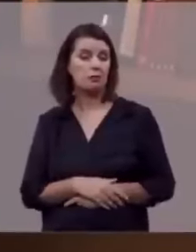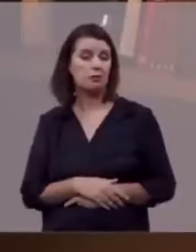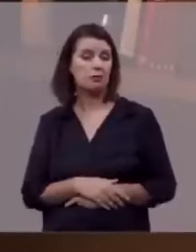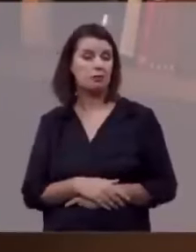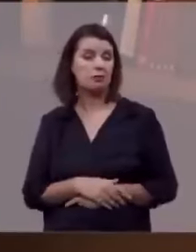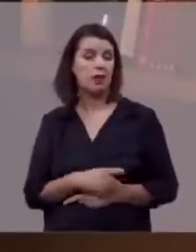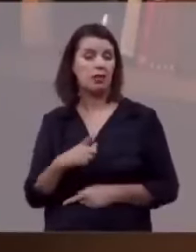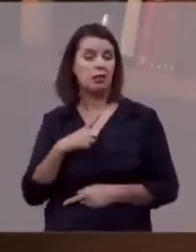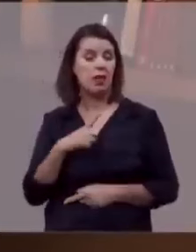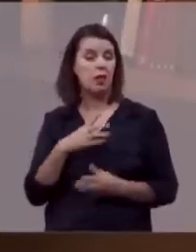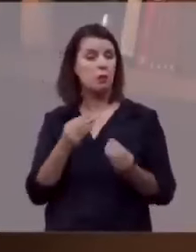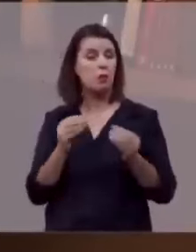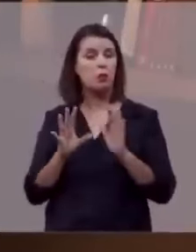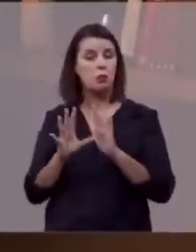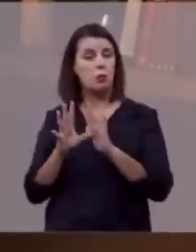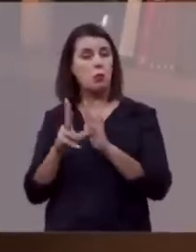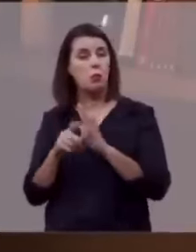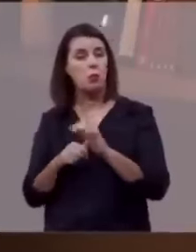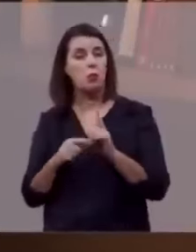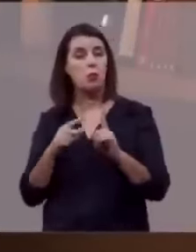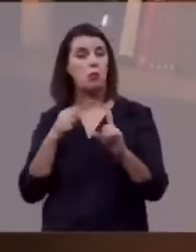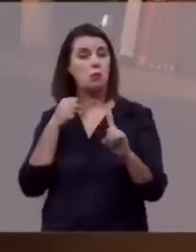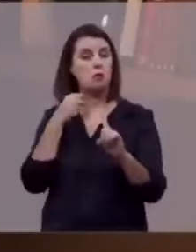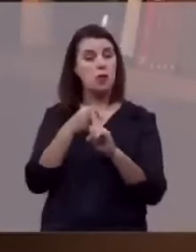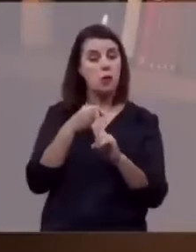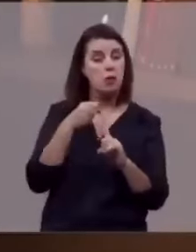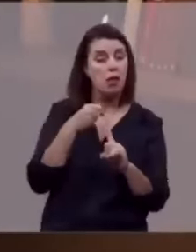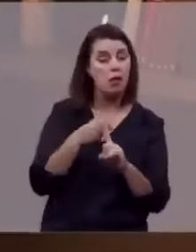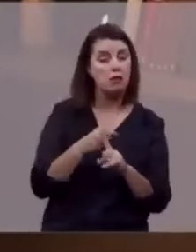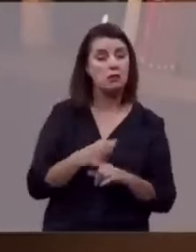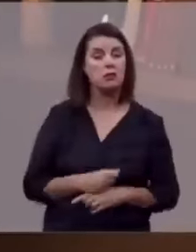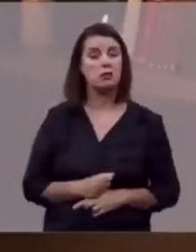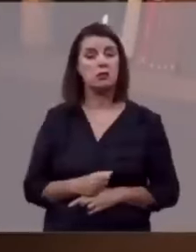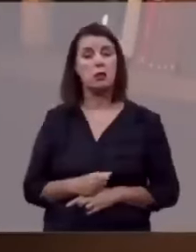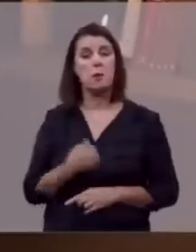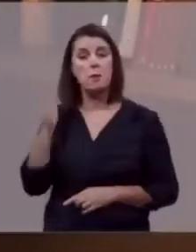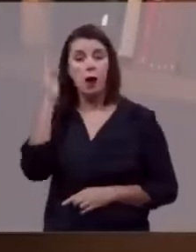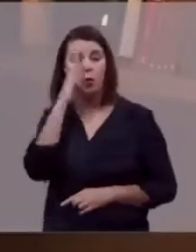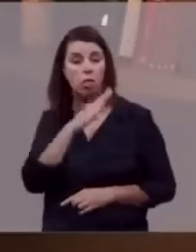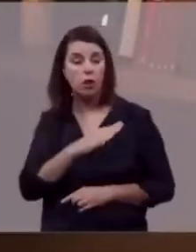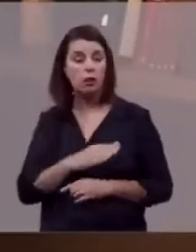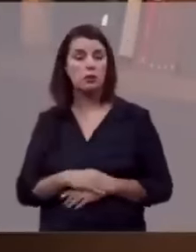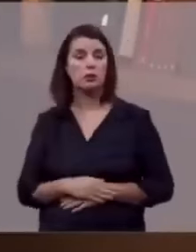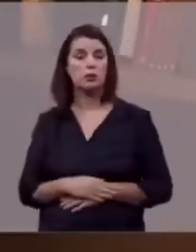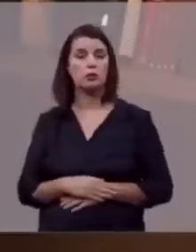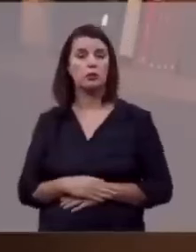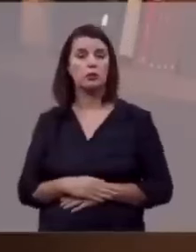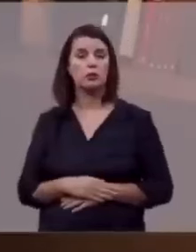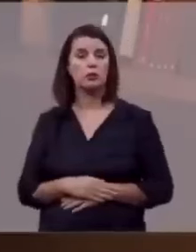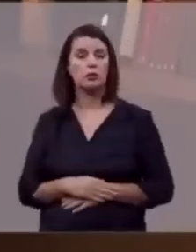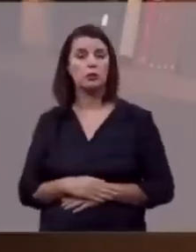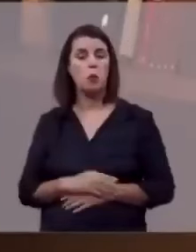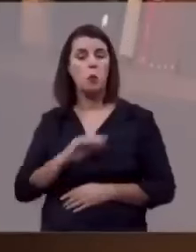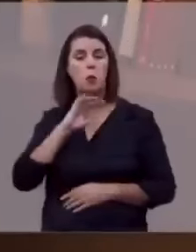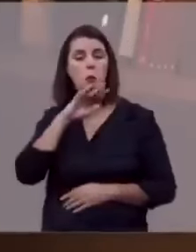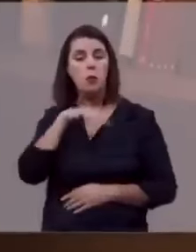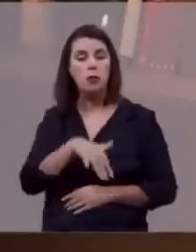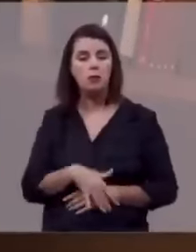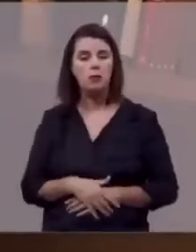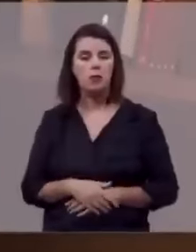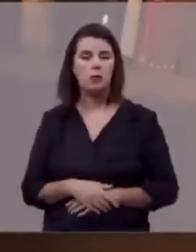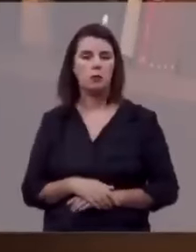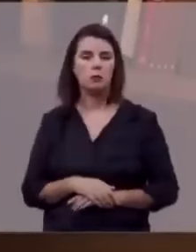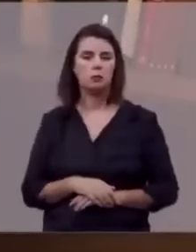de corrupção, de violência, de maldade, de promiscuidade.